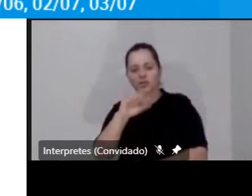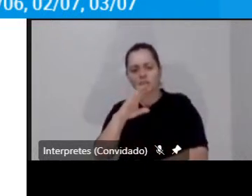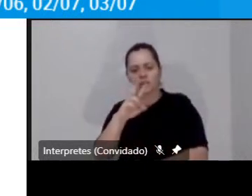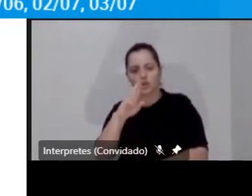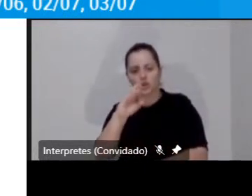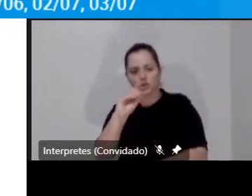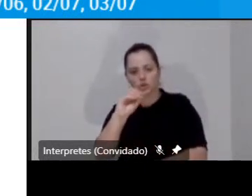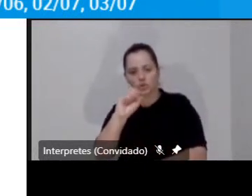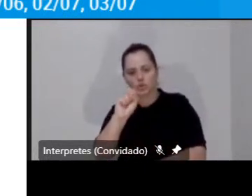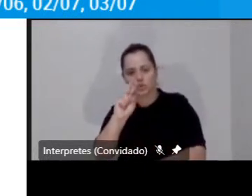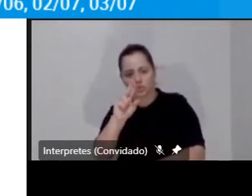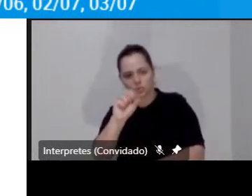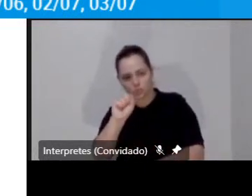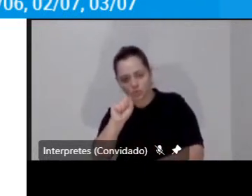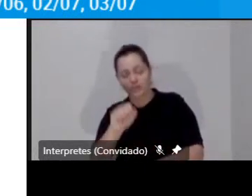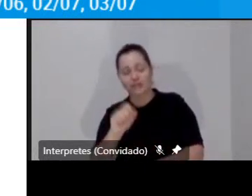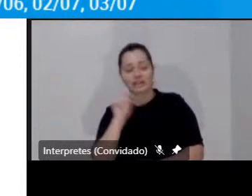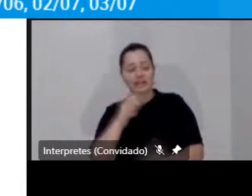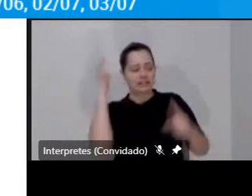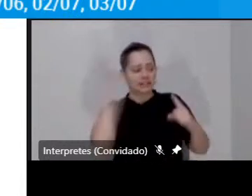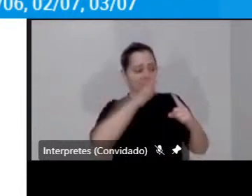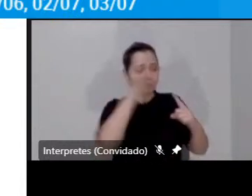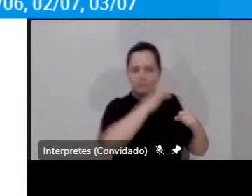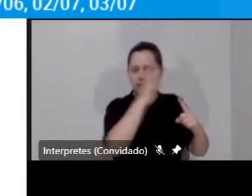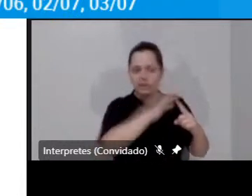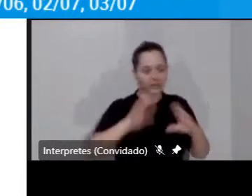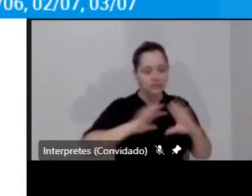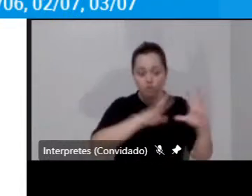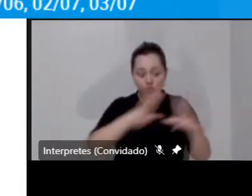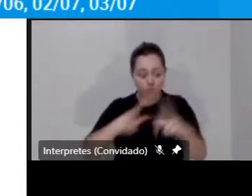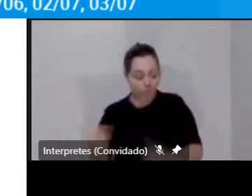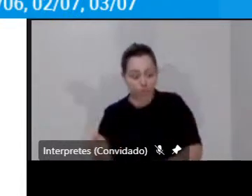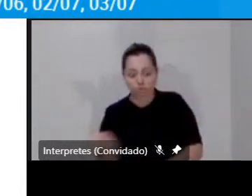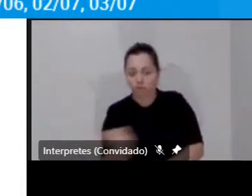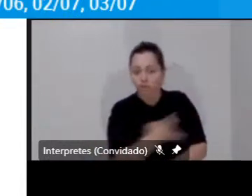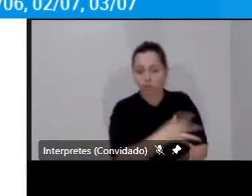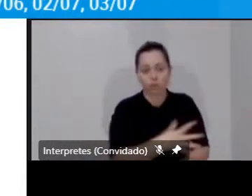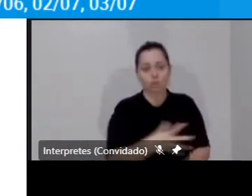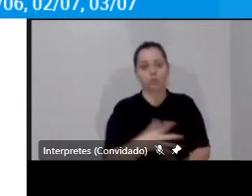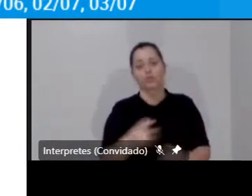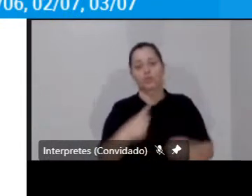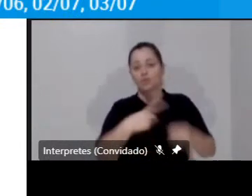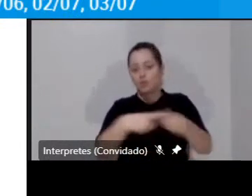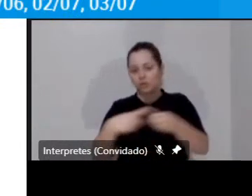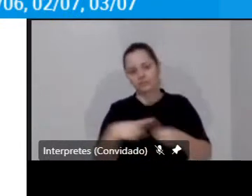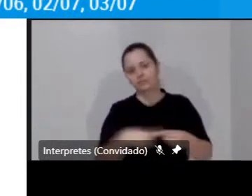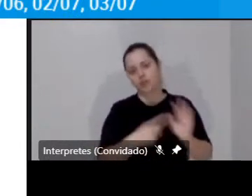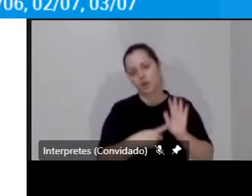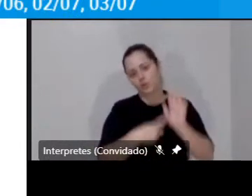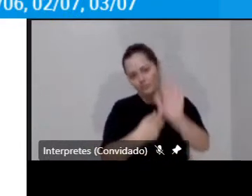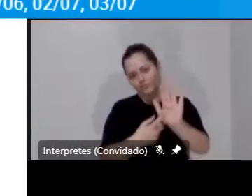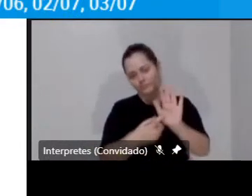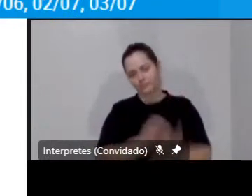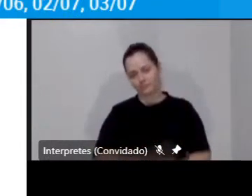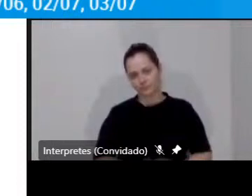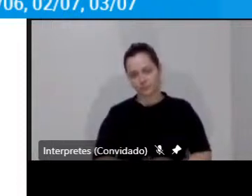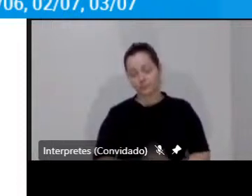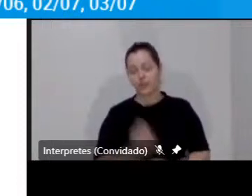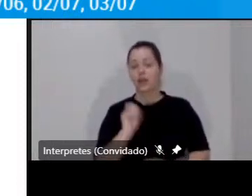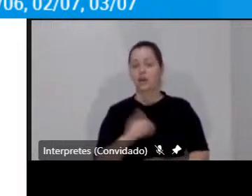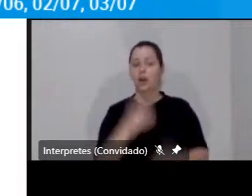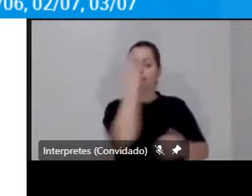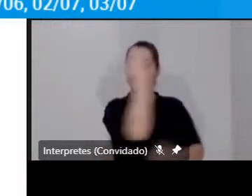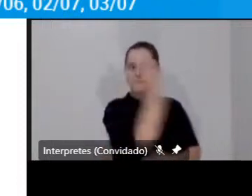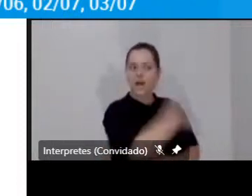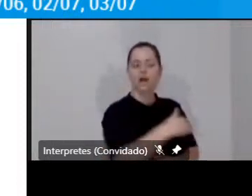essa modernidade que a motorização representou. E uma prova disso